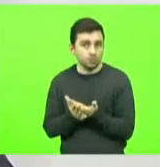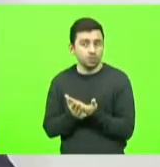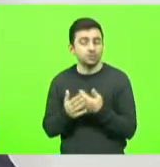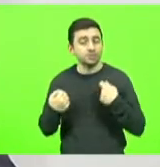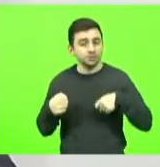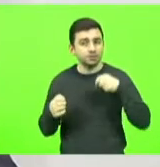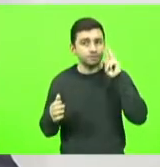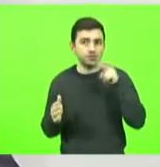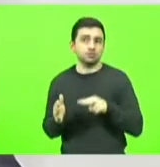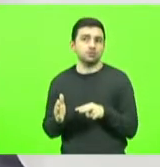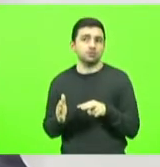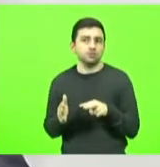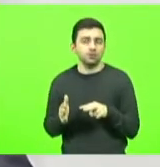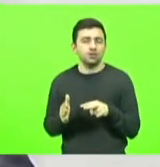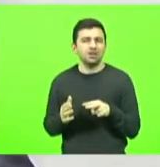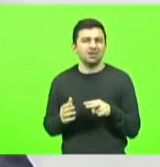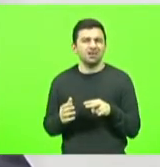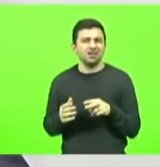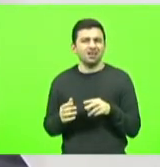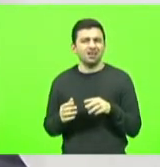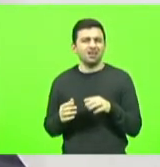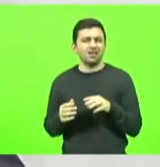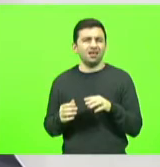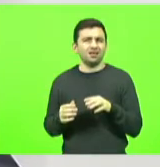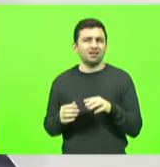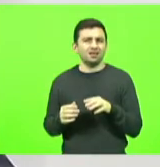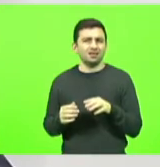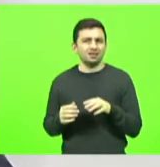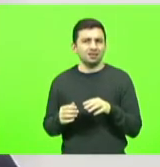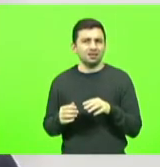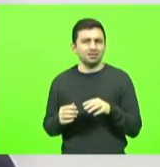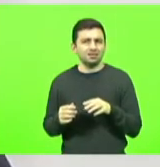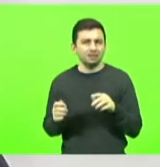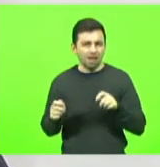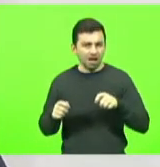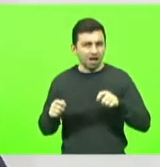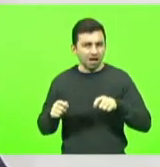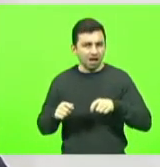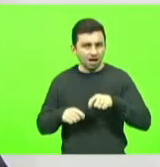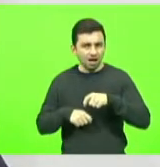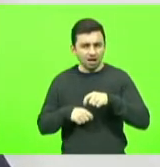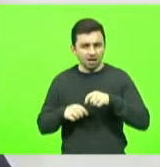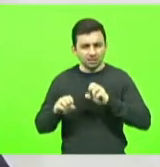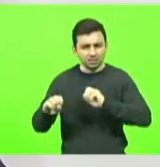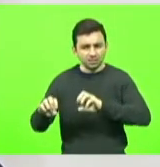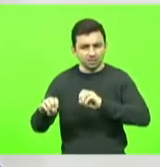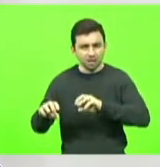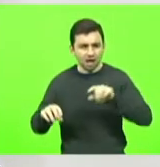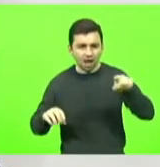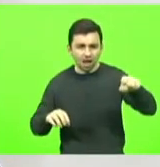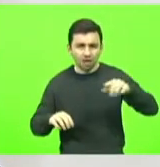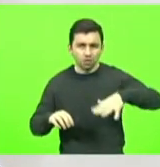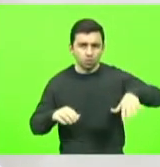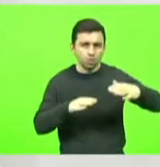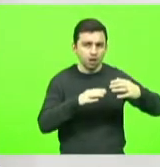será que nós estamos levando o conhecimento que o mercado está solicitando?